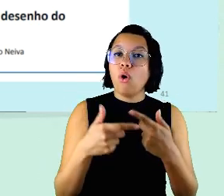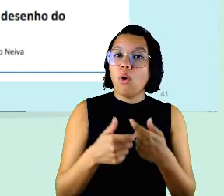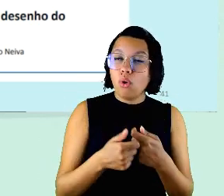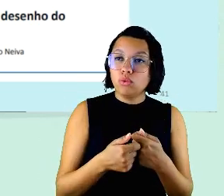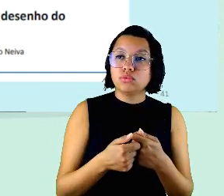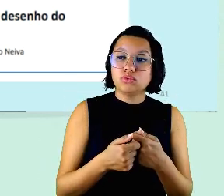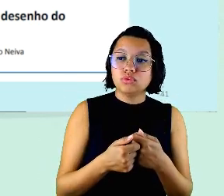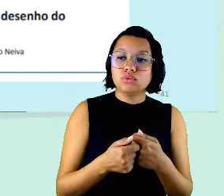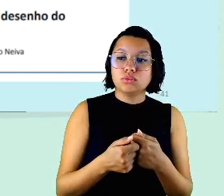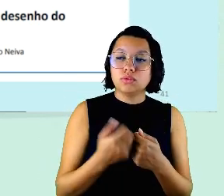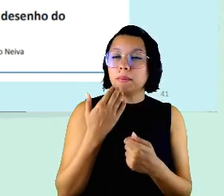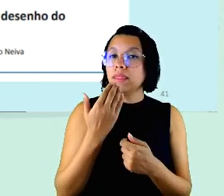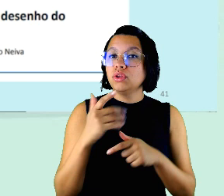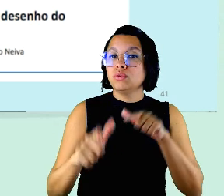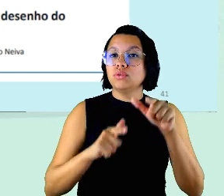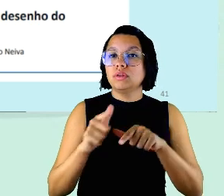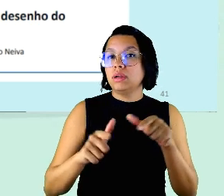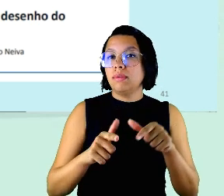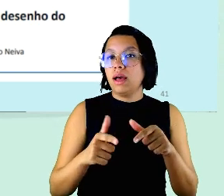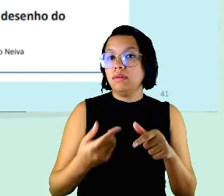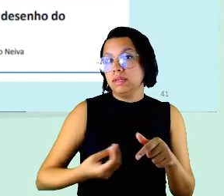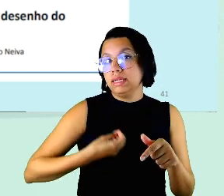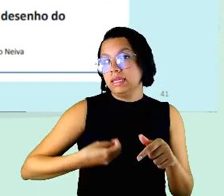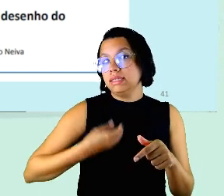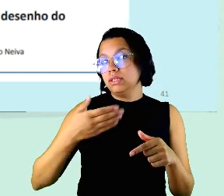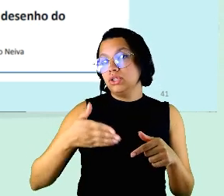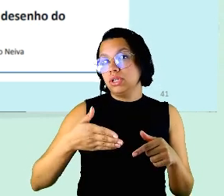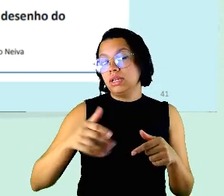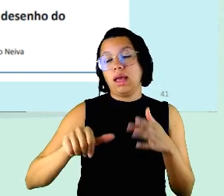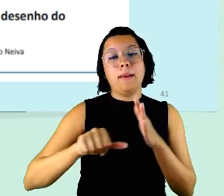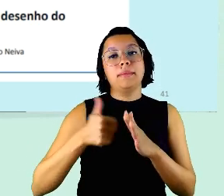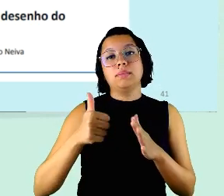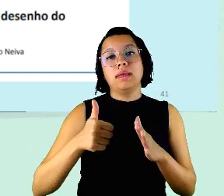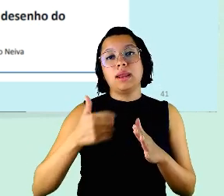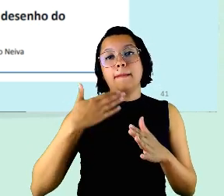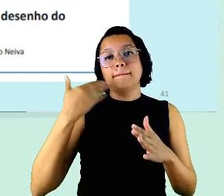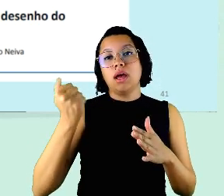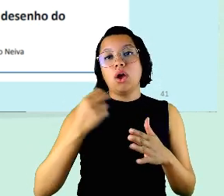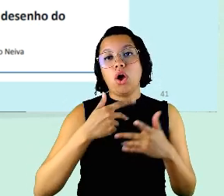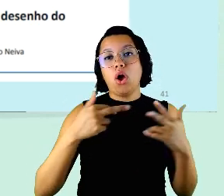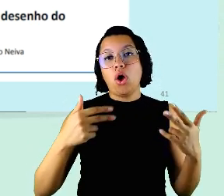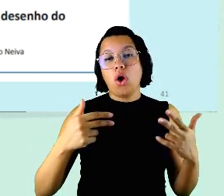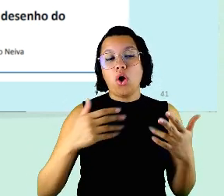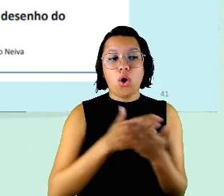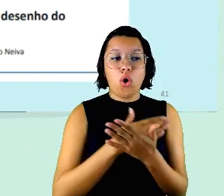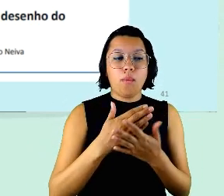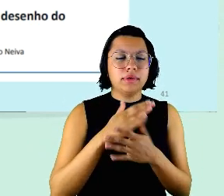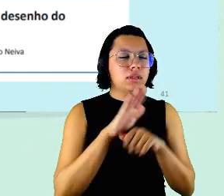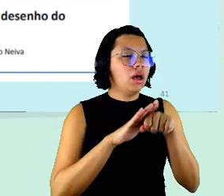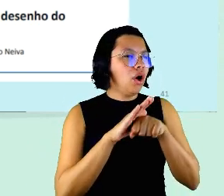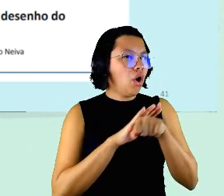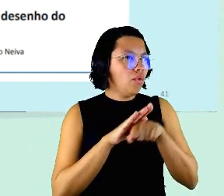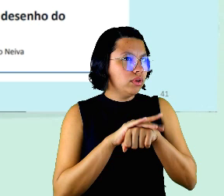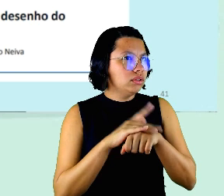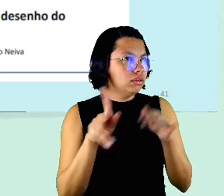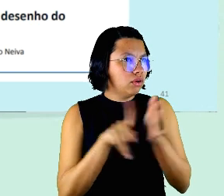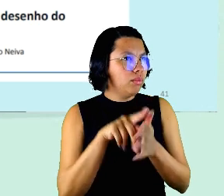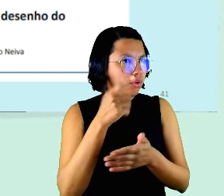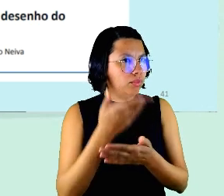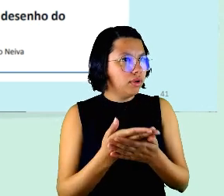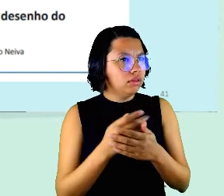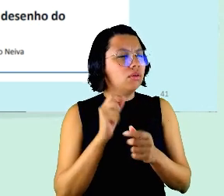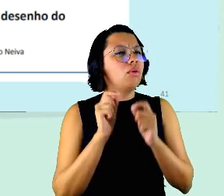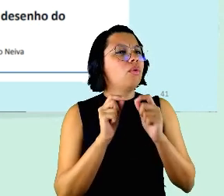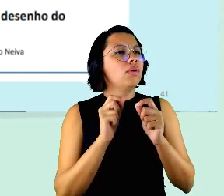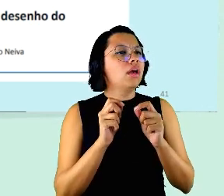trabalho existentes ali então essa é a coisa e isso a melhor coisa é a gente começar conversando com eles próprios quais são as fontes de sobrecarga